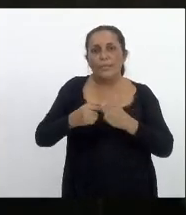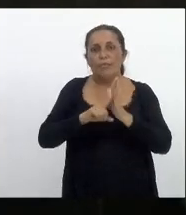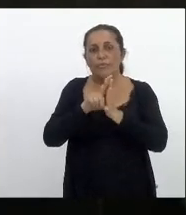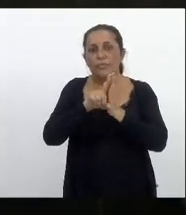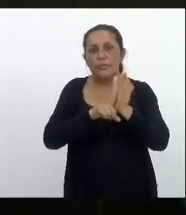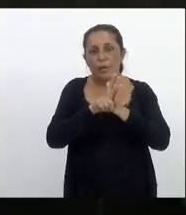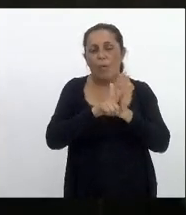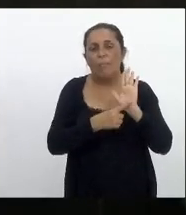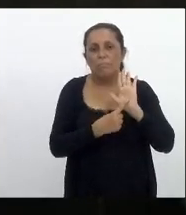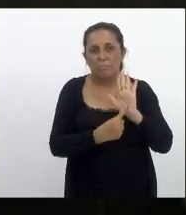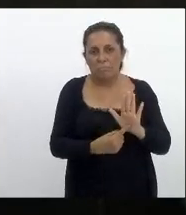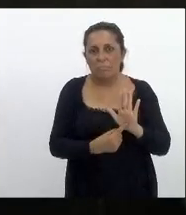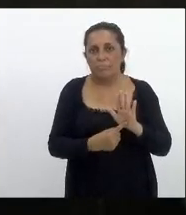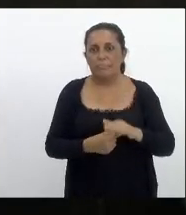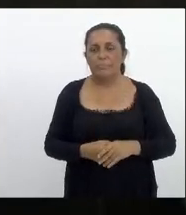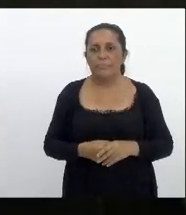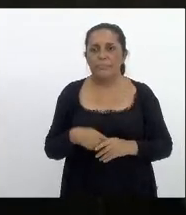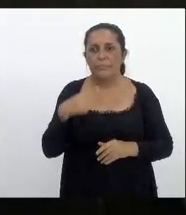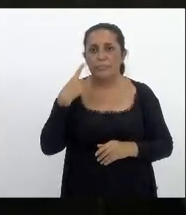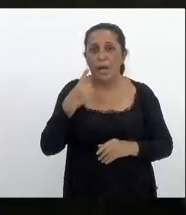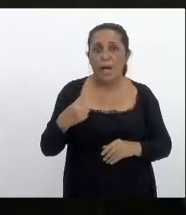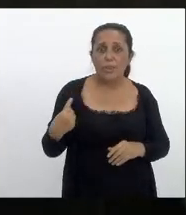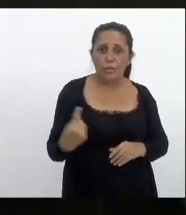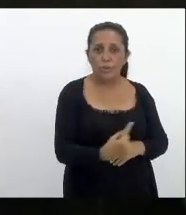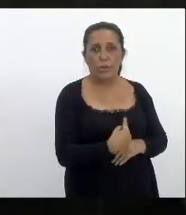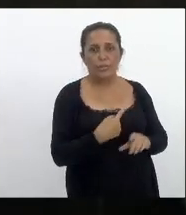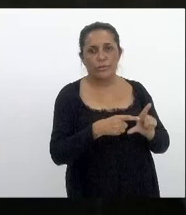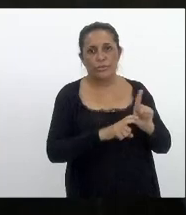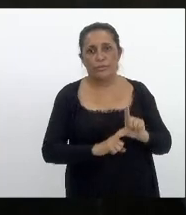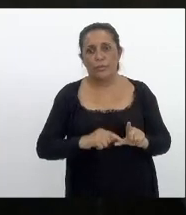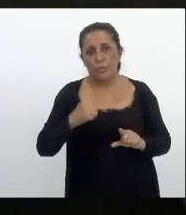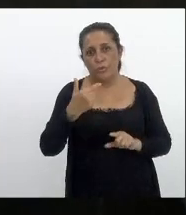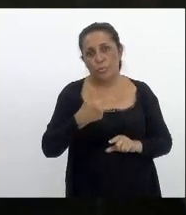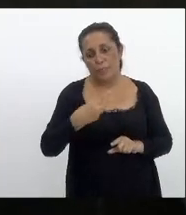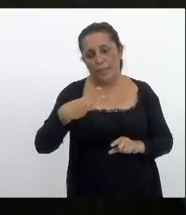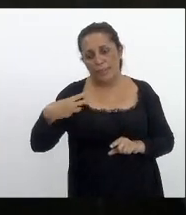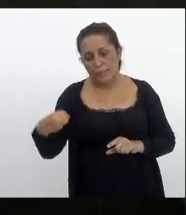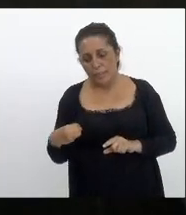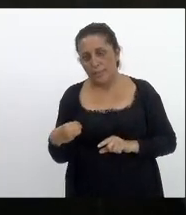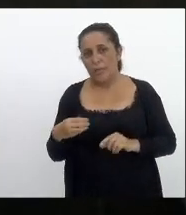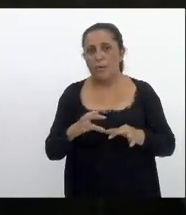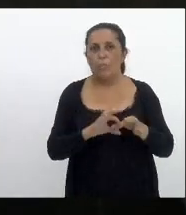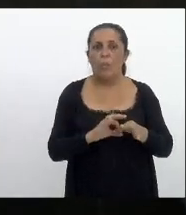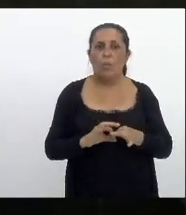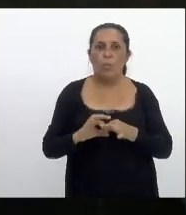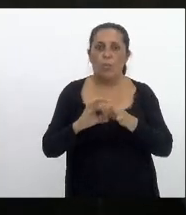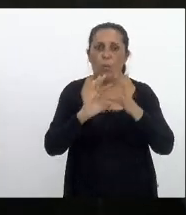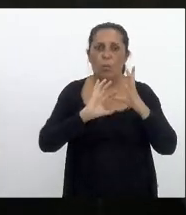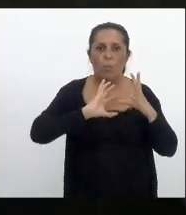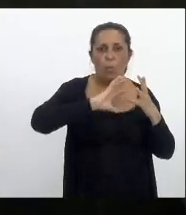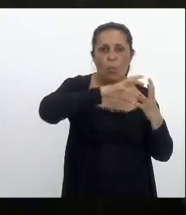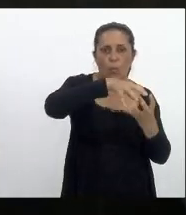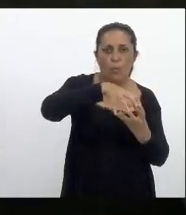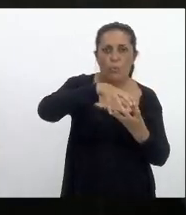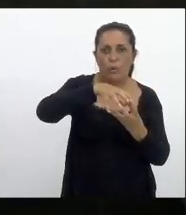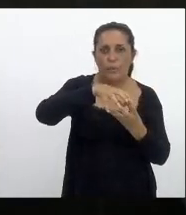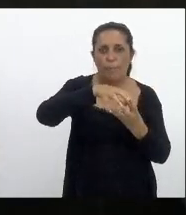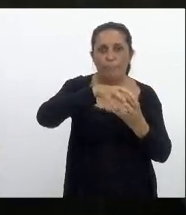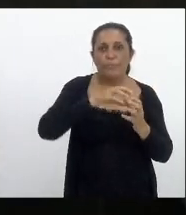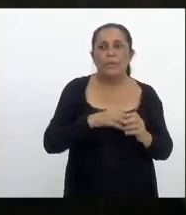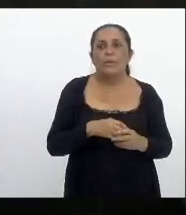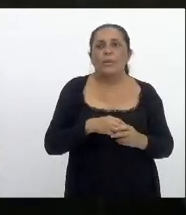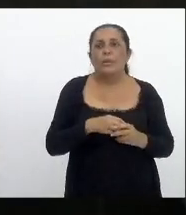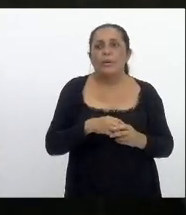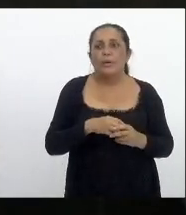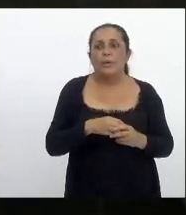projeta deputada Marta Rocha que a nossa dívida em 2030 com a União segundo a fazenda estará